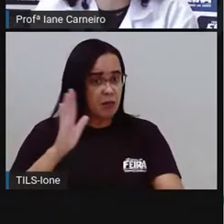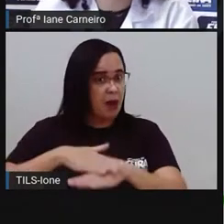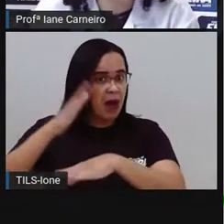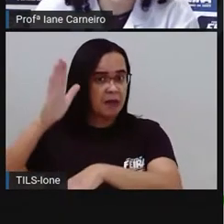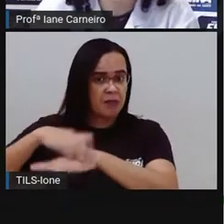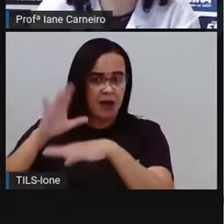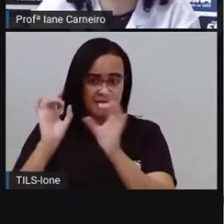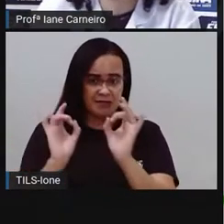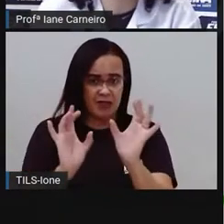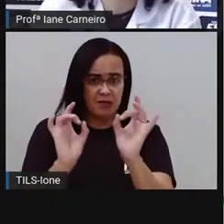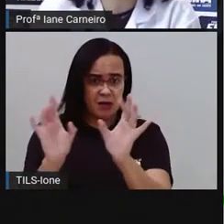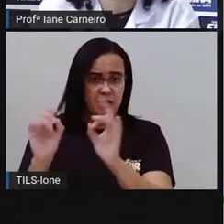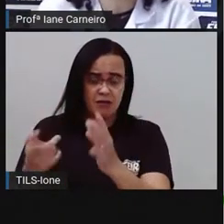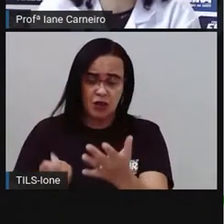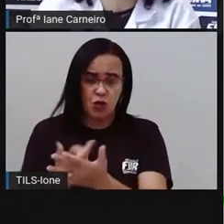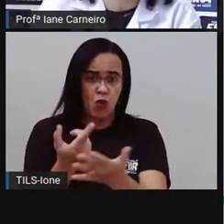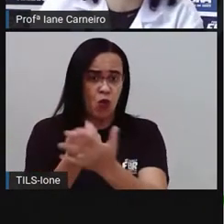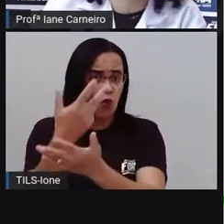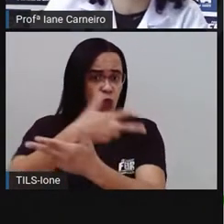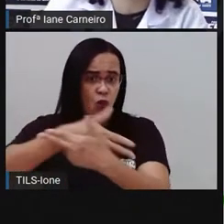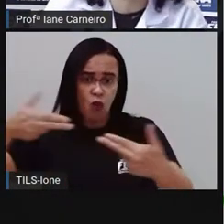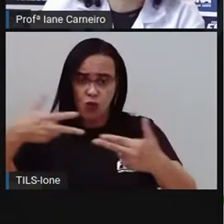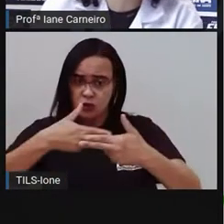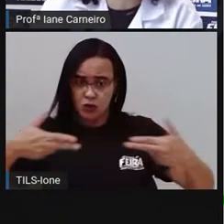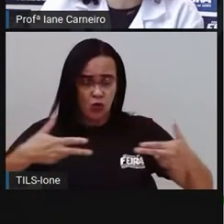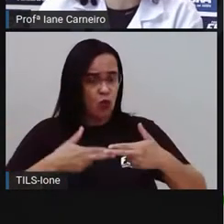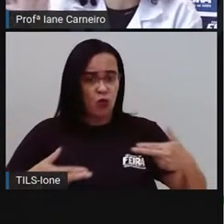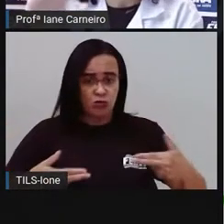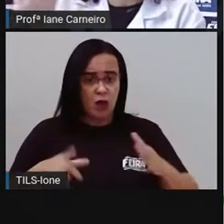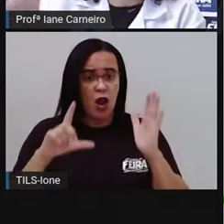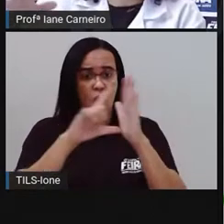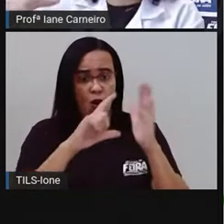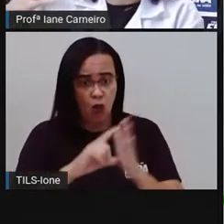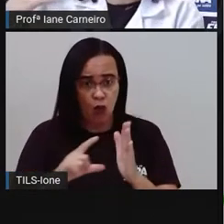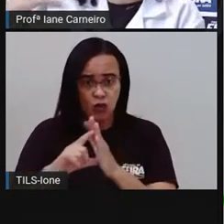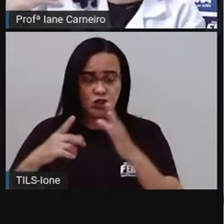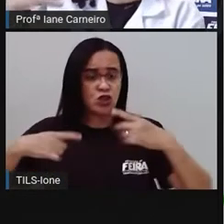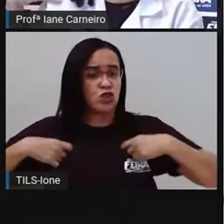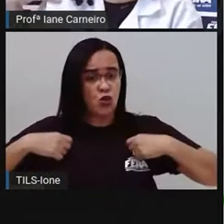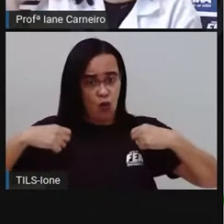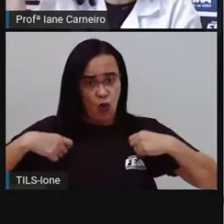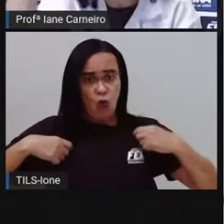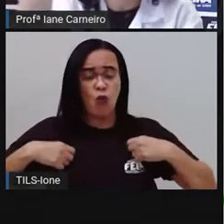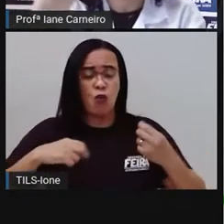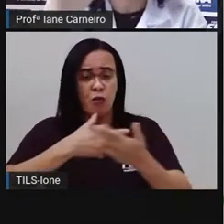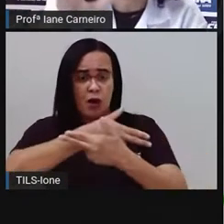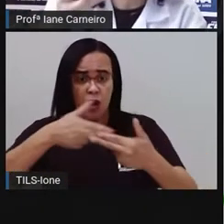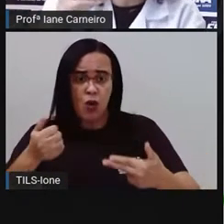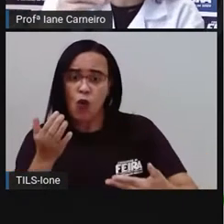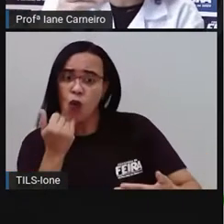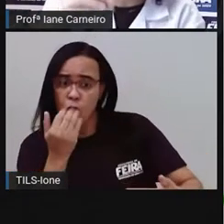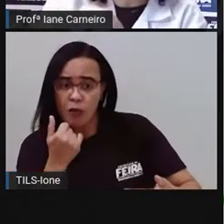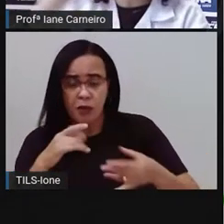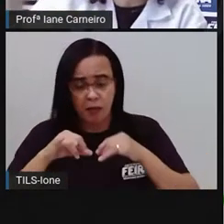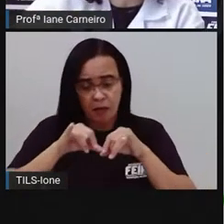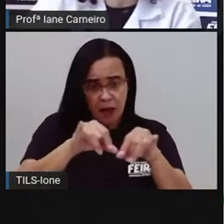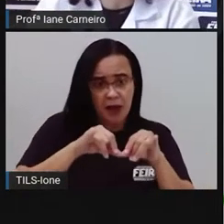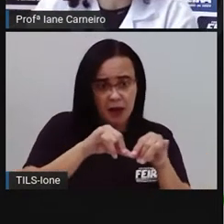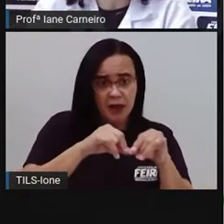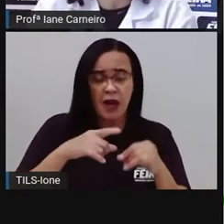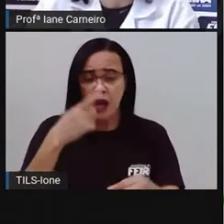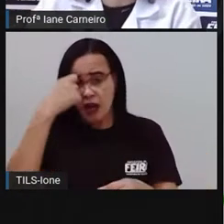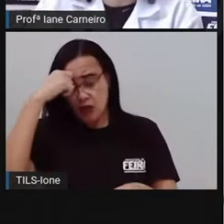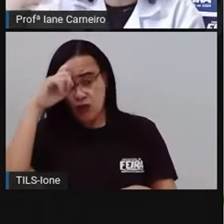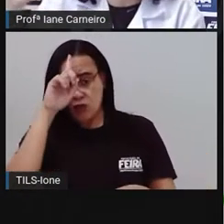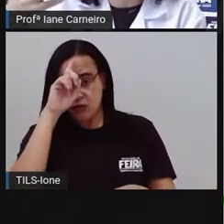a gente vê escolas, né? Tem que haver escolas nos bairros, pra que as famílias não precisem se deslocar. Sair do seu bairro pra estudar em